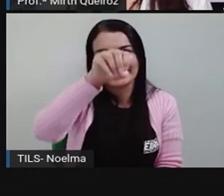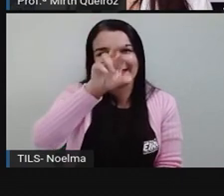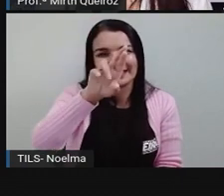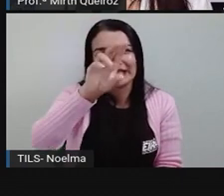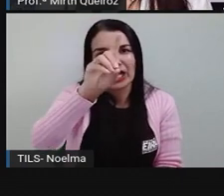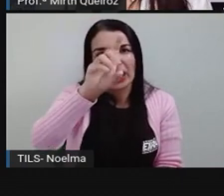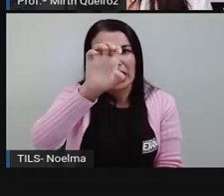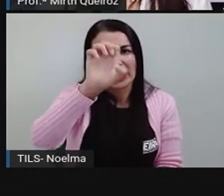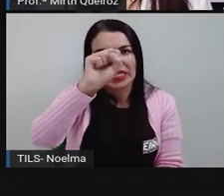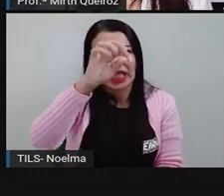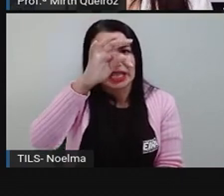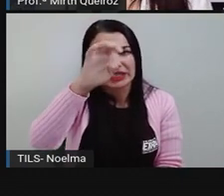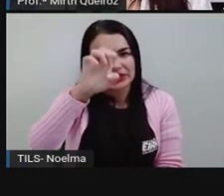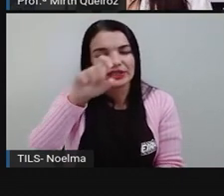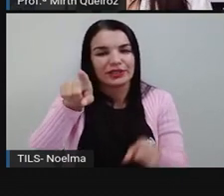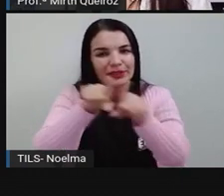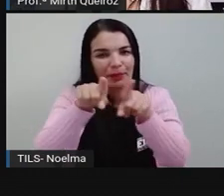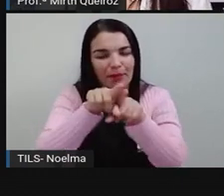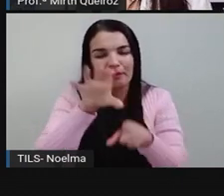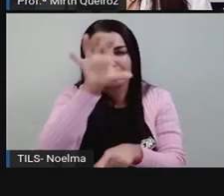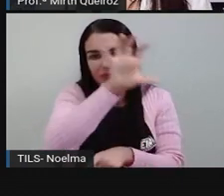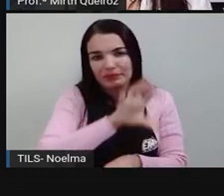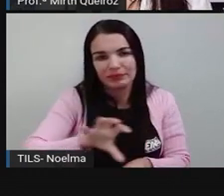também a nossa região.